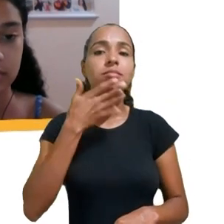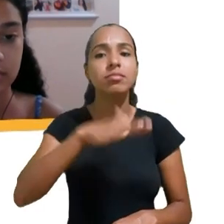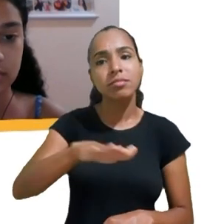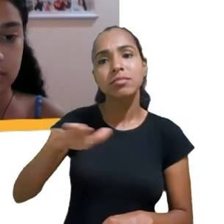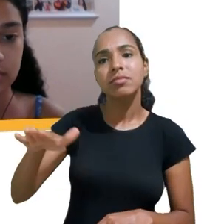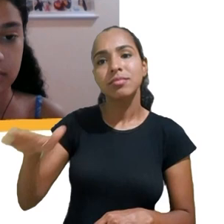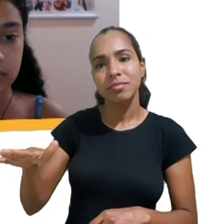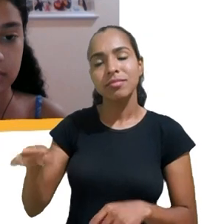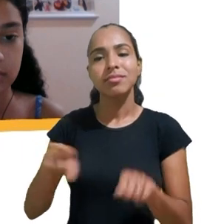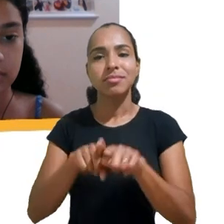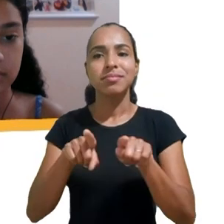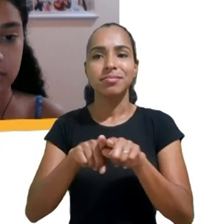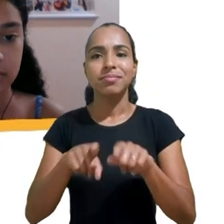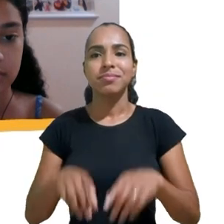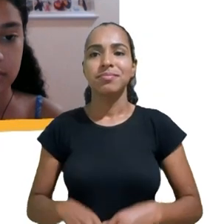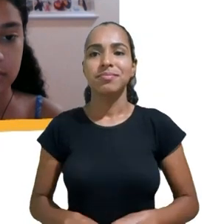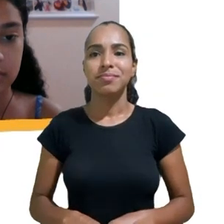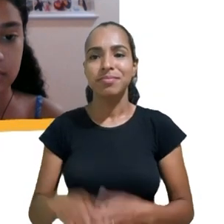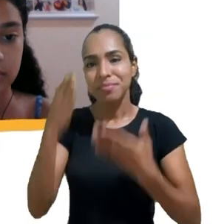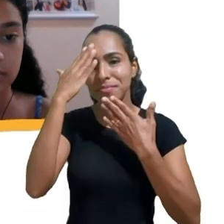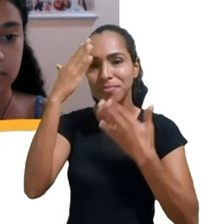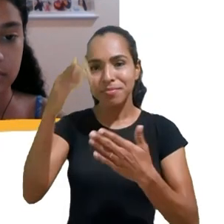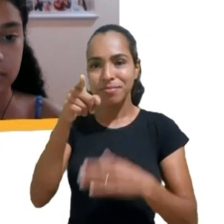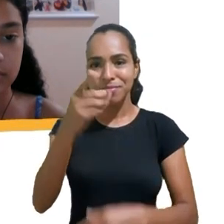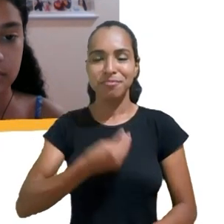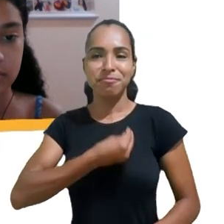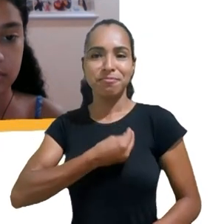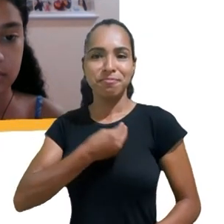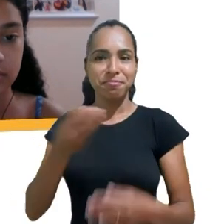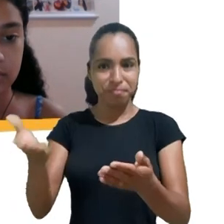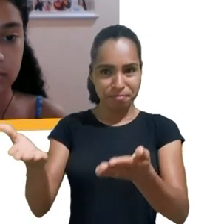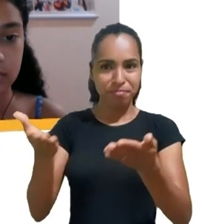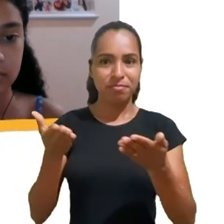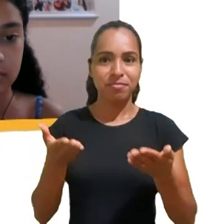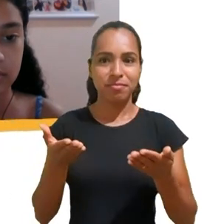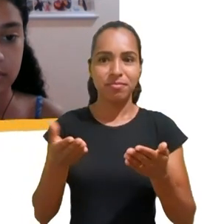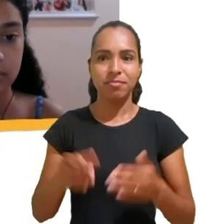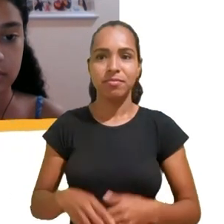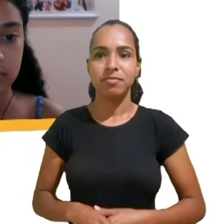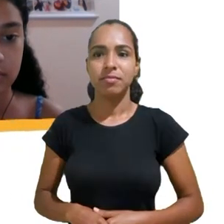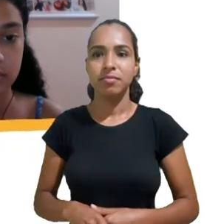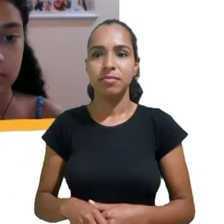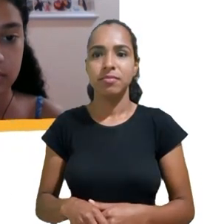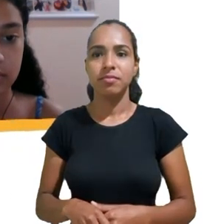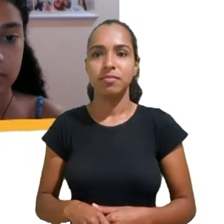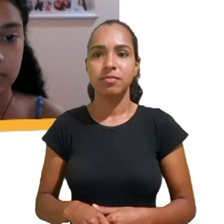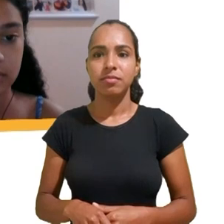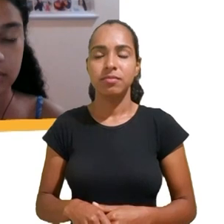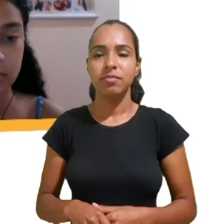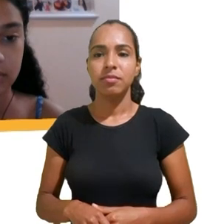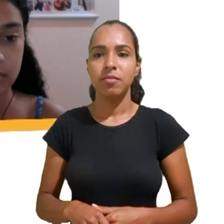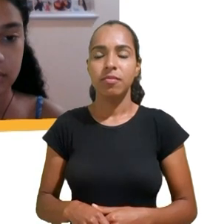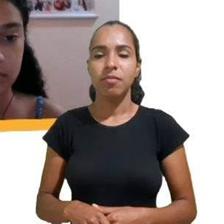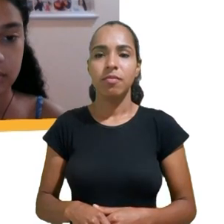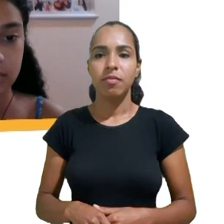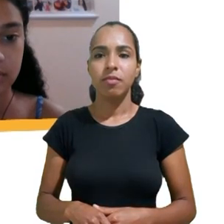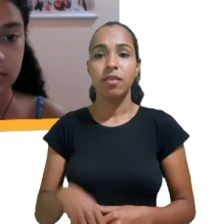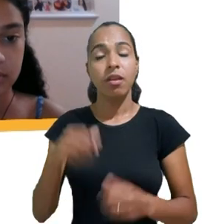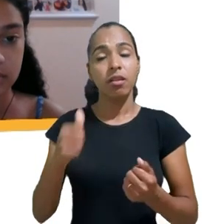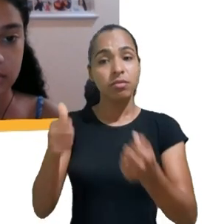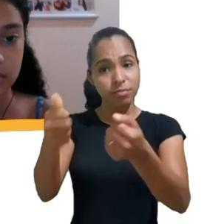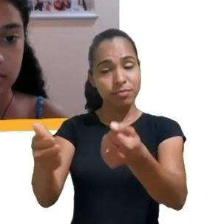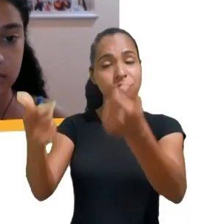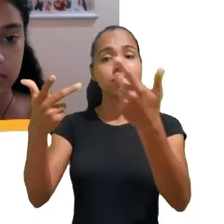obrigada pela sua presença aqui. Eu queria que você comentasse um pouco sobre como você enxerga essa dimensão de risco